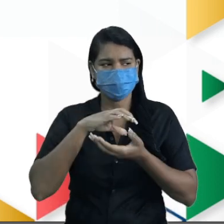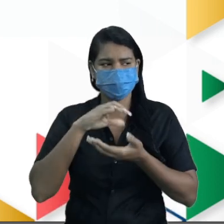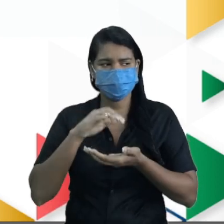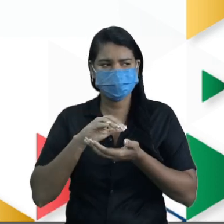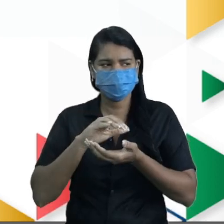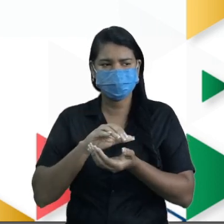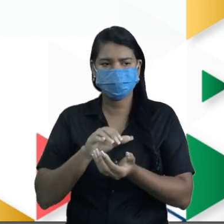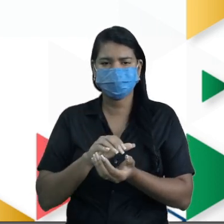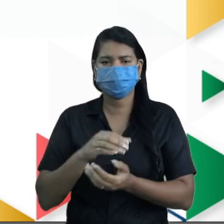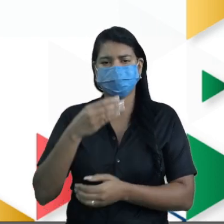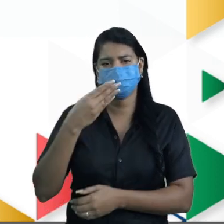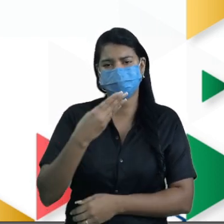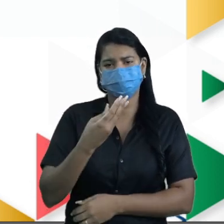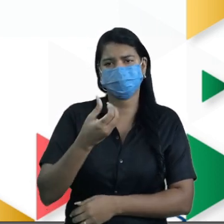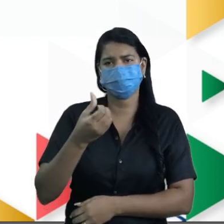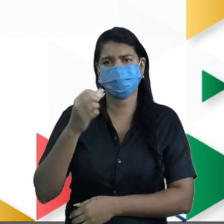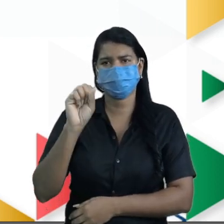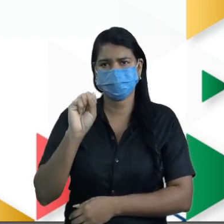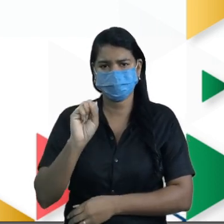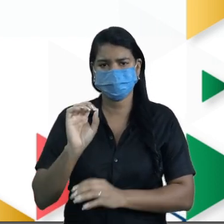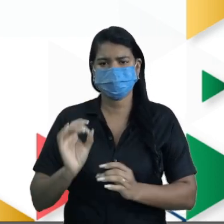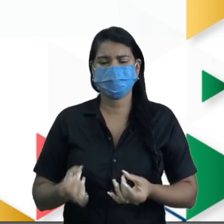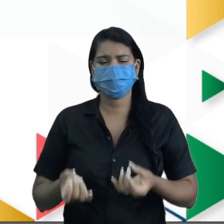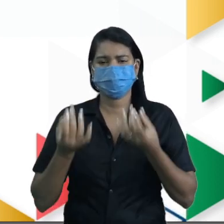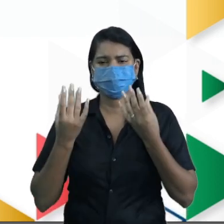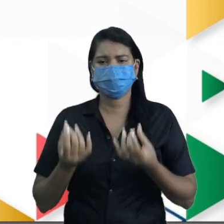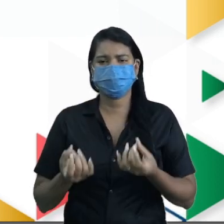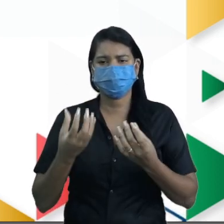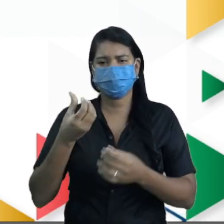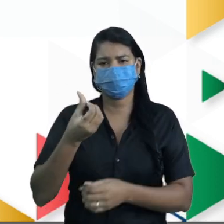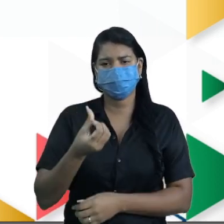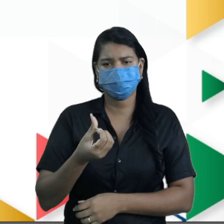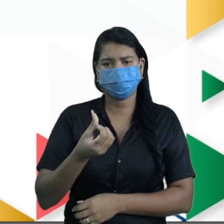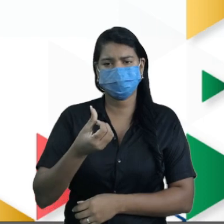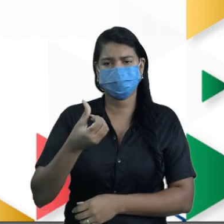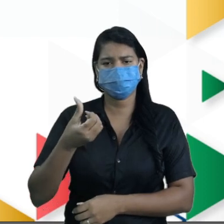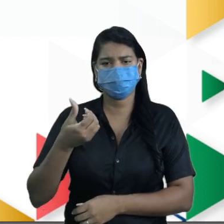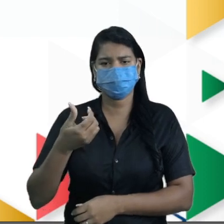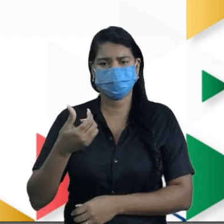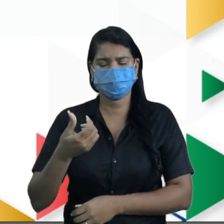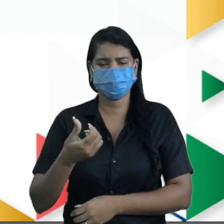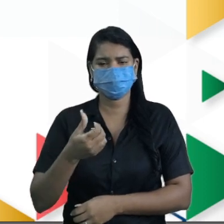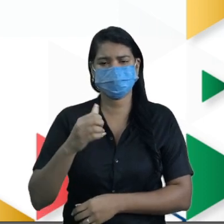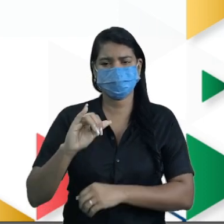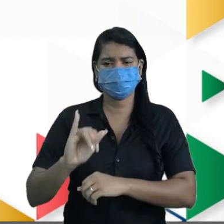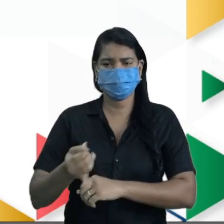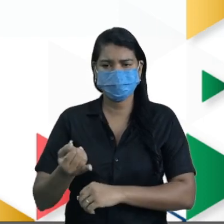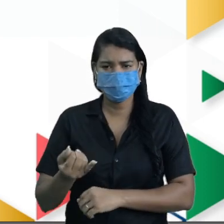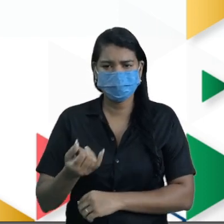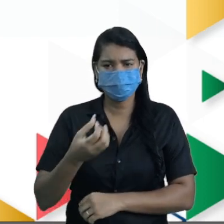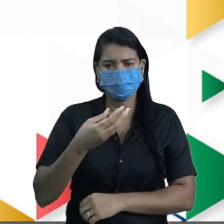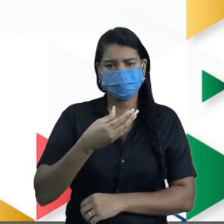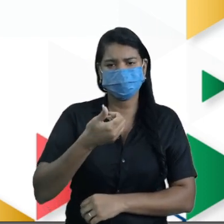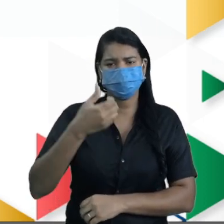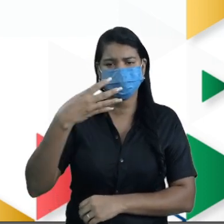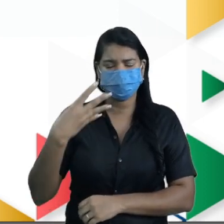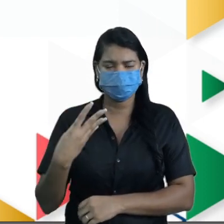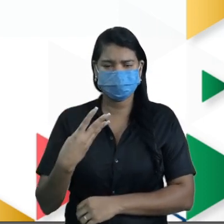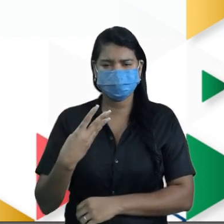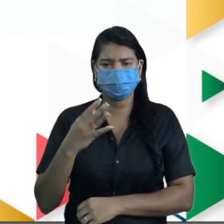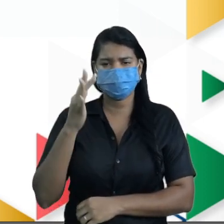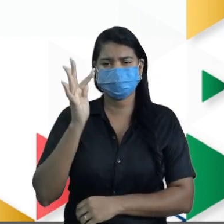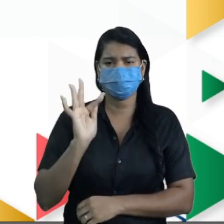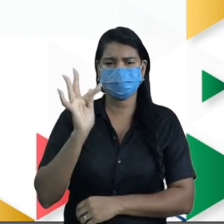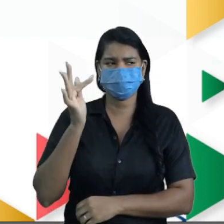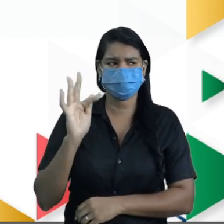468 hambúrgueres são vendidos. 616 em janeiro e 314 em fevereiro.